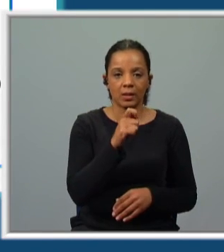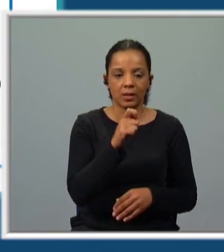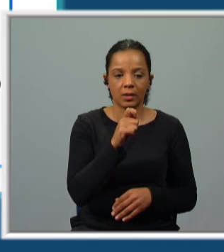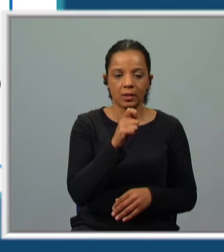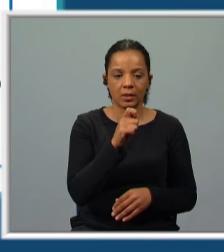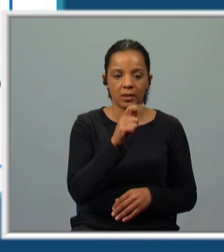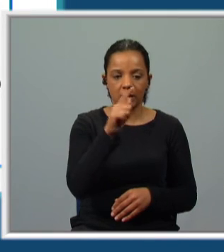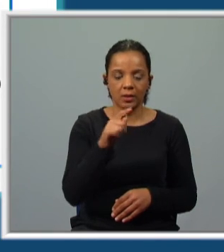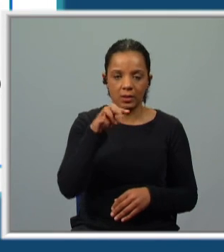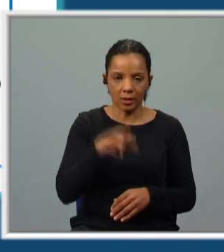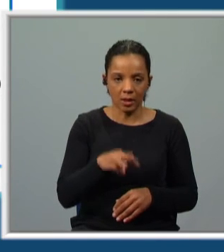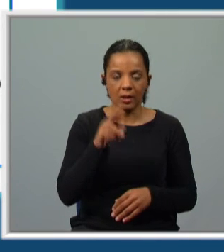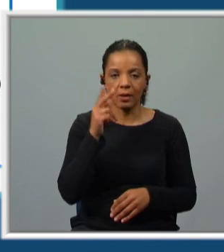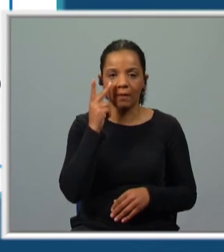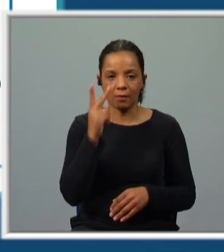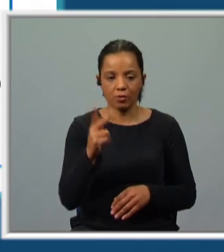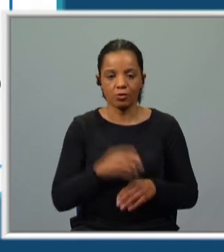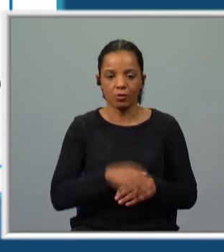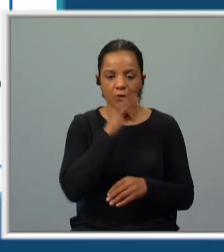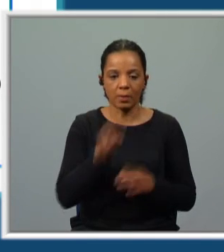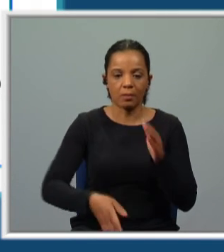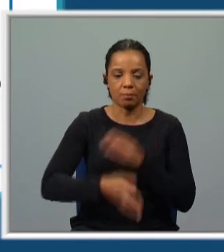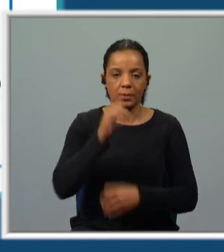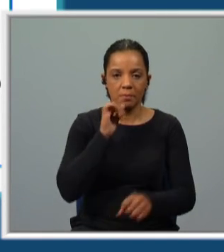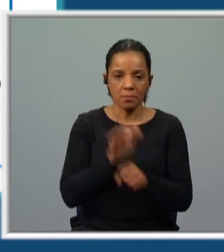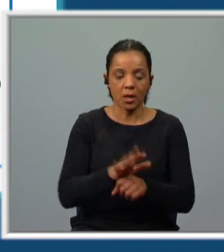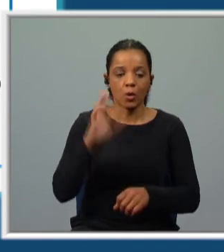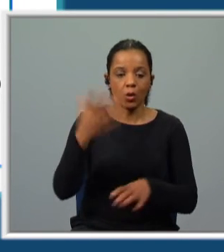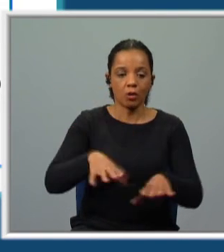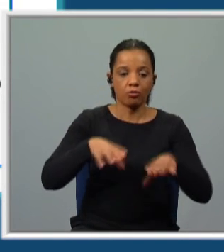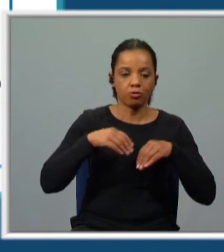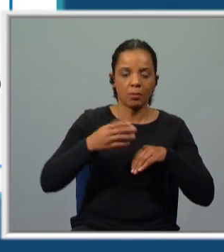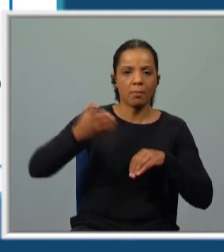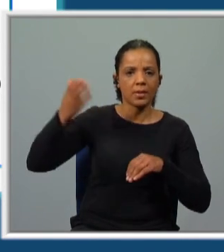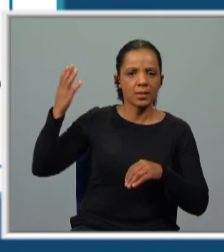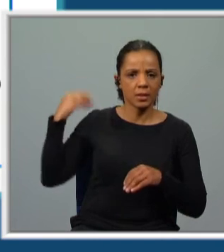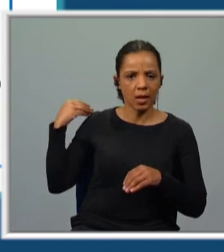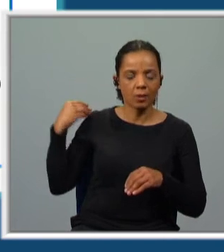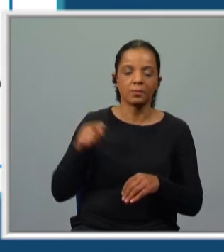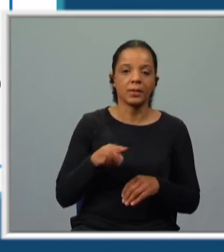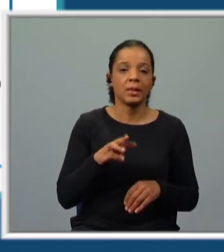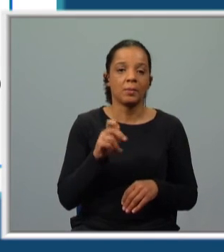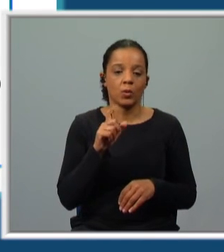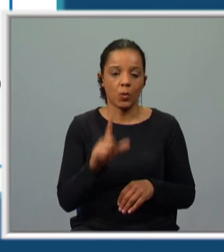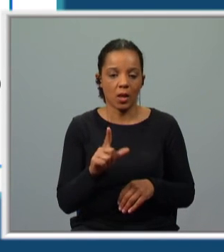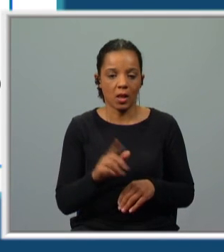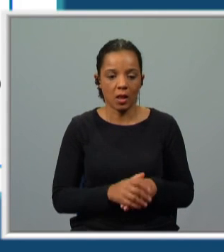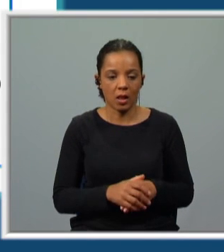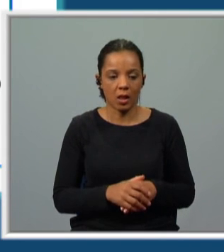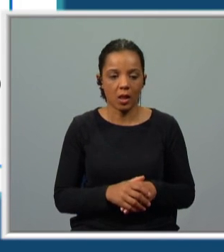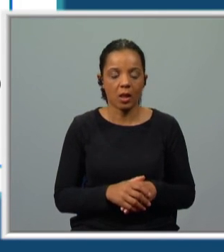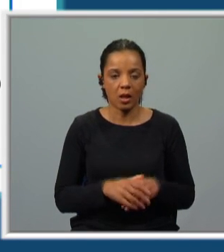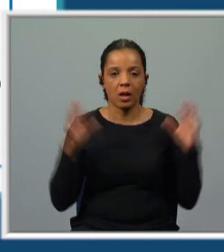familiares partir para o mar. Quando o acolheram, no momento do passado, Manuel, um ataque do